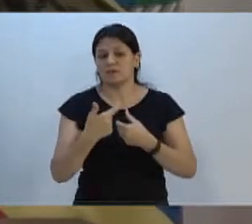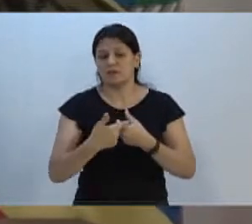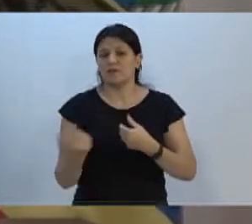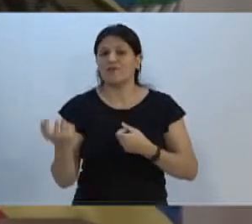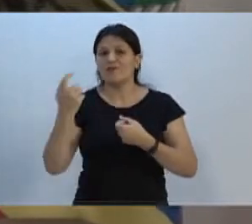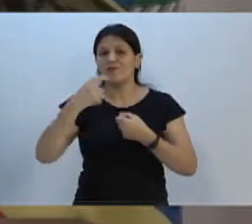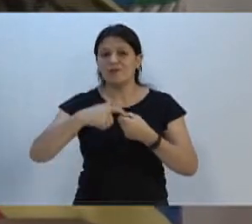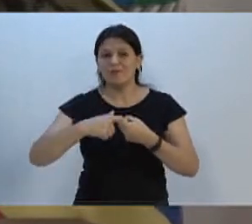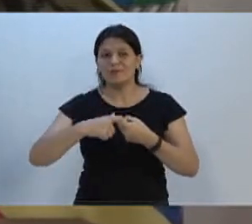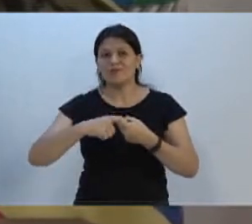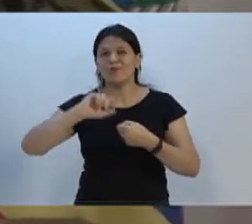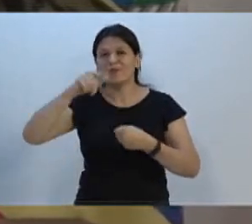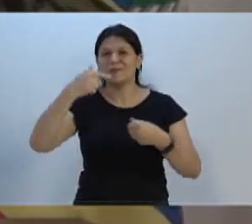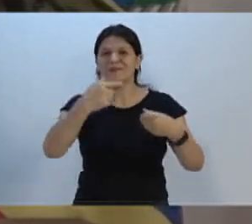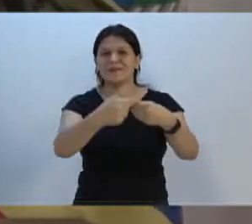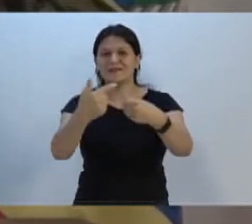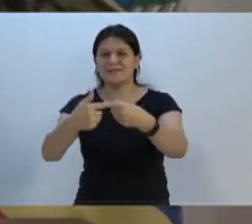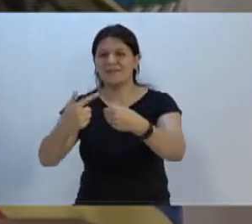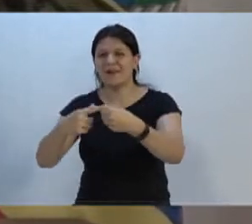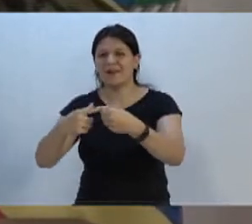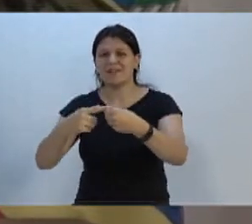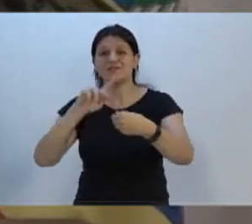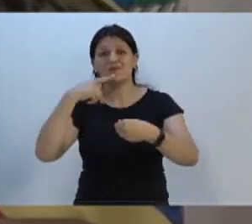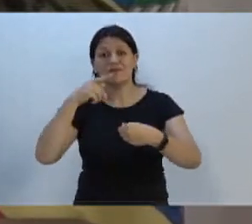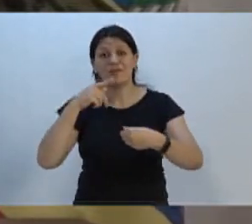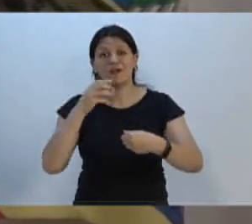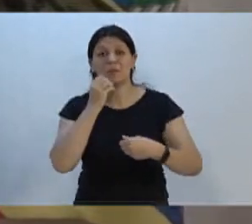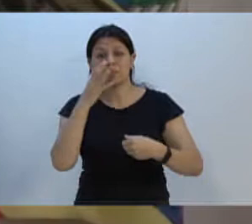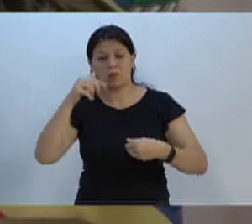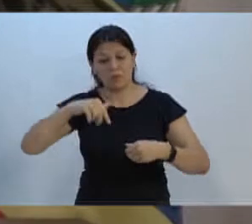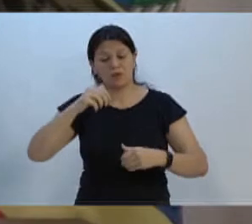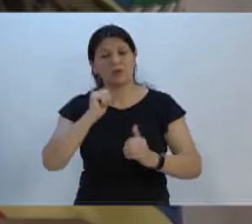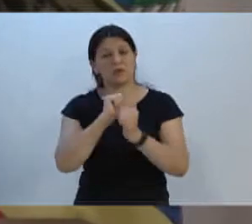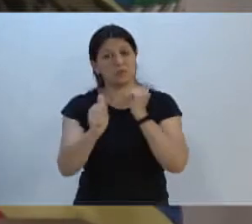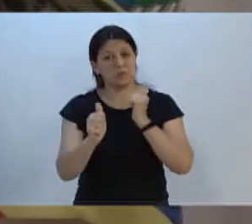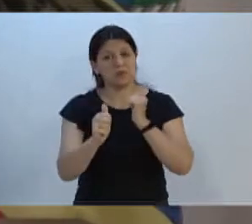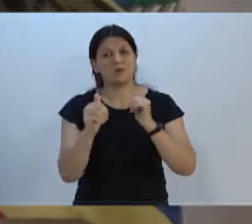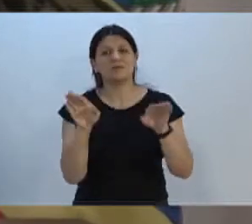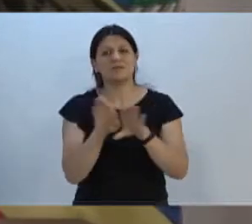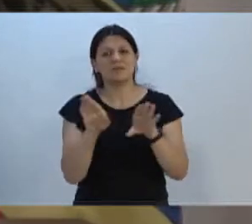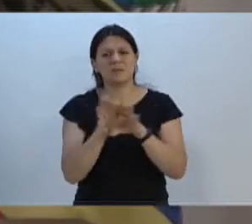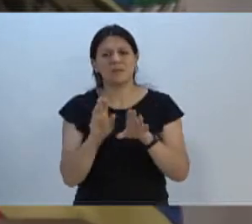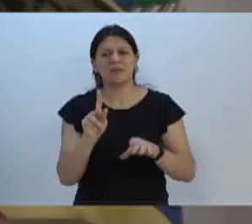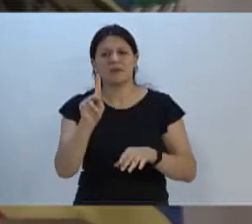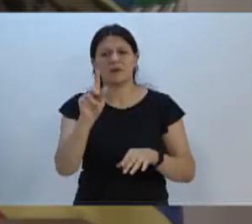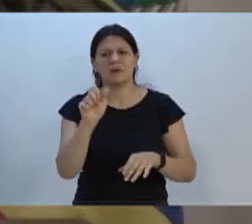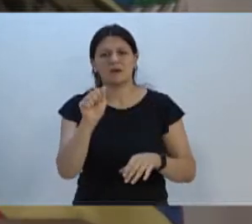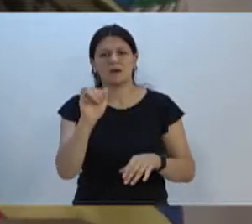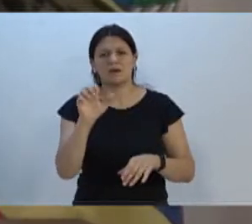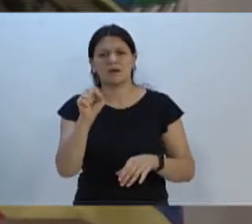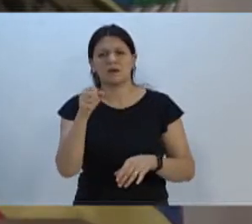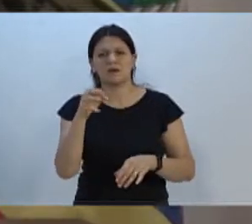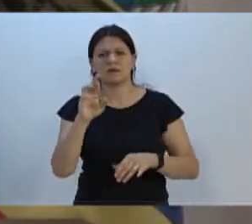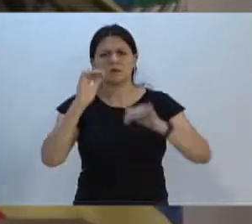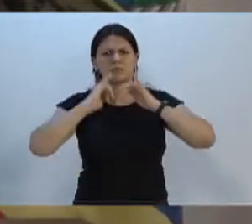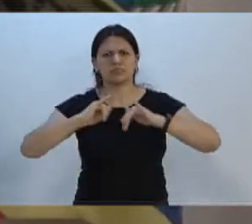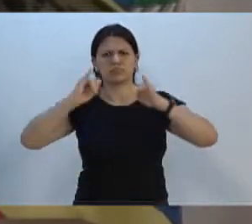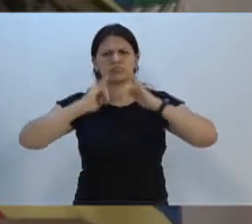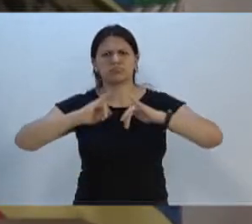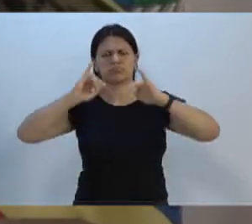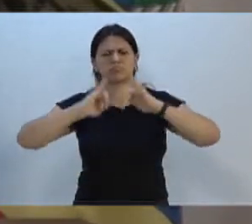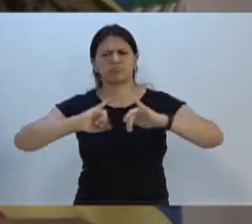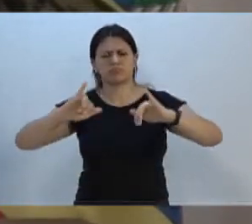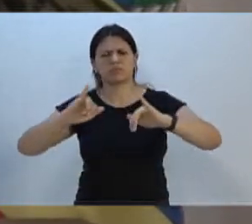falada lá fora no esporte amador, até a própria Kaiser, a Kaiser tem feito uma divulgação grande dessa Copa e uma valorização, então